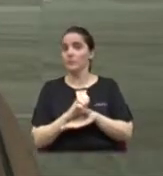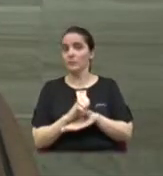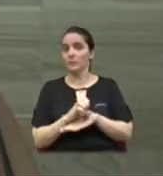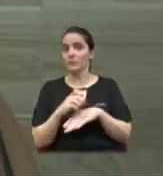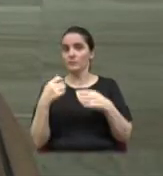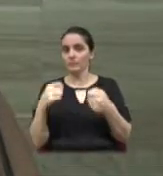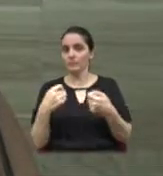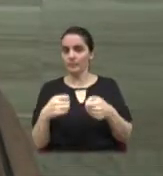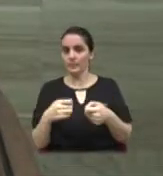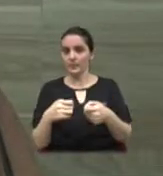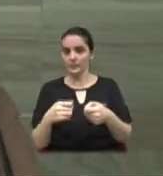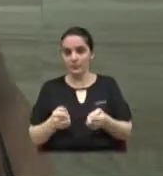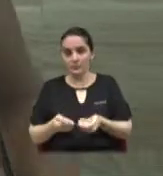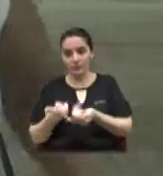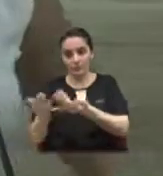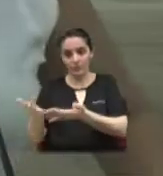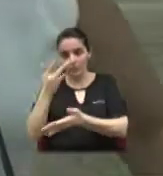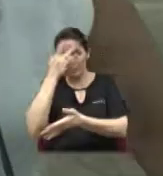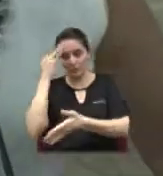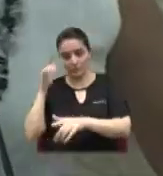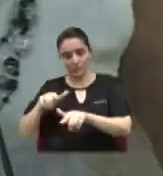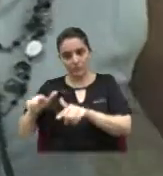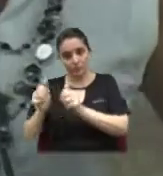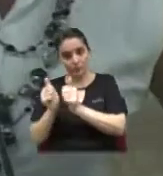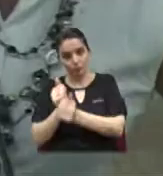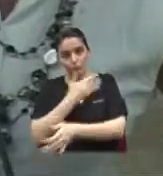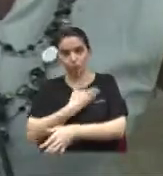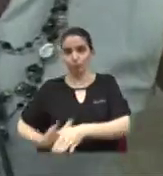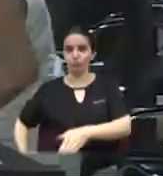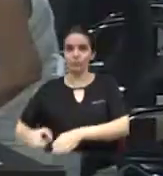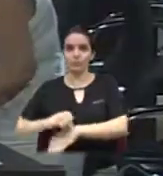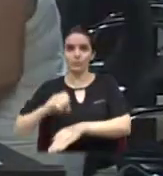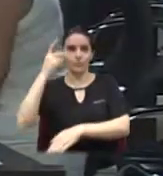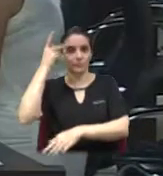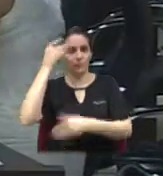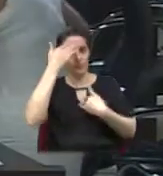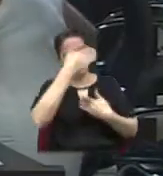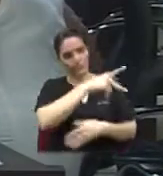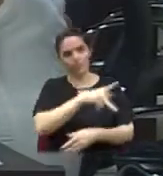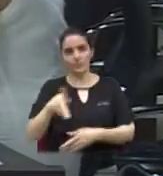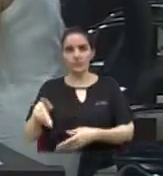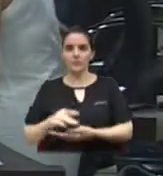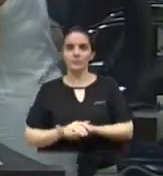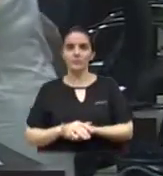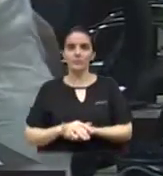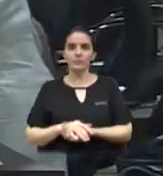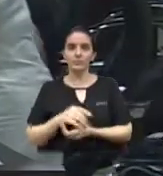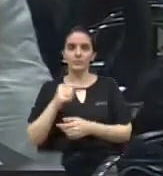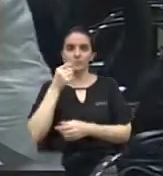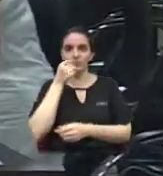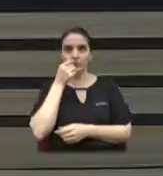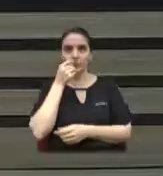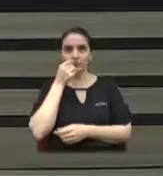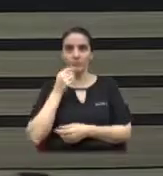à mão da assessoria do governador. Muito obrigada, senhor presidente. Vereador Estevam Nogueira.